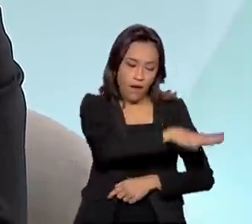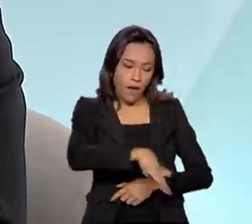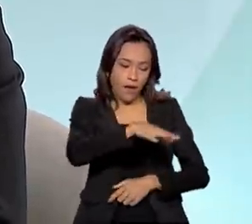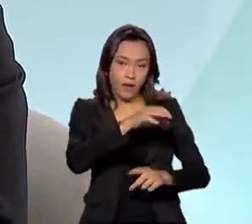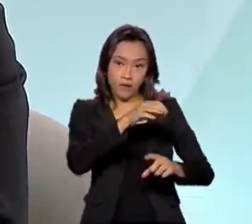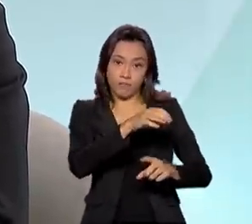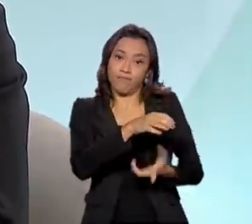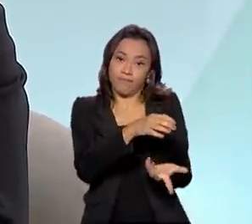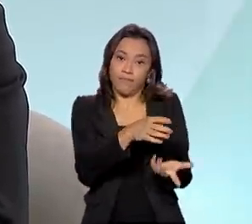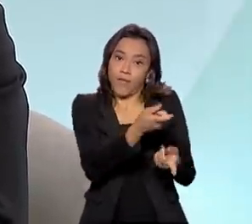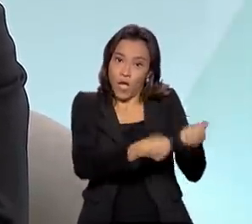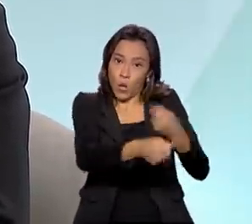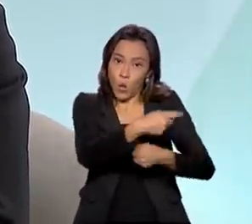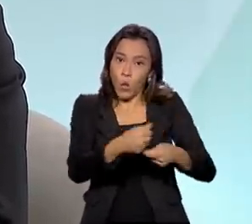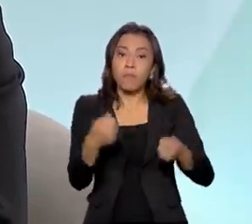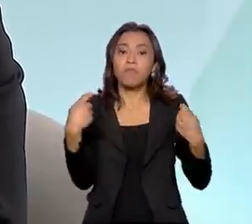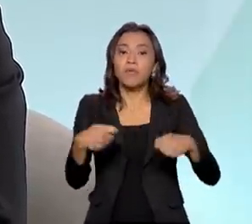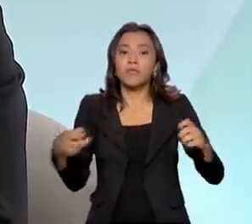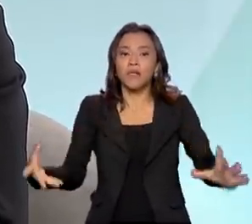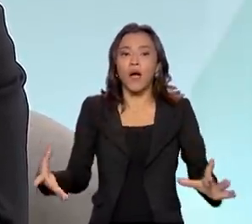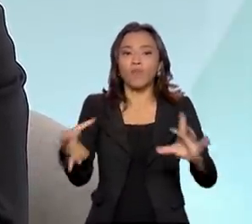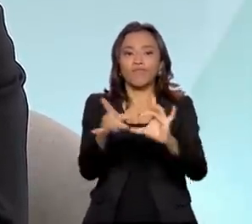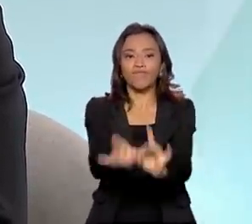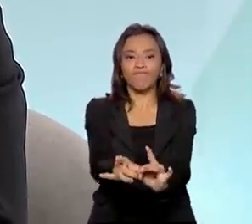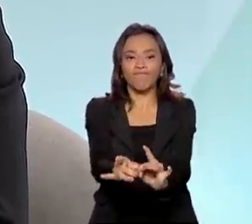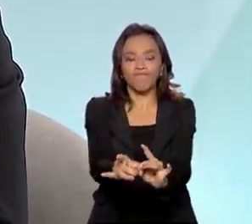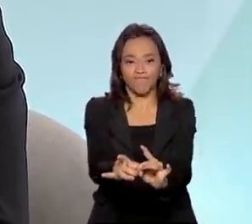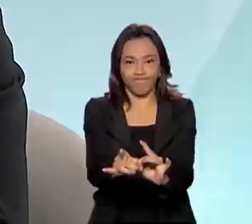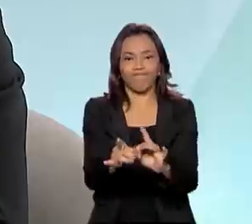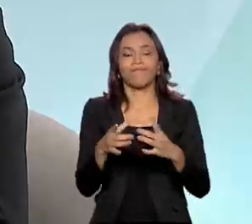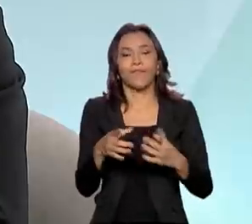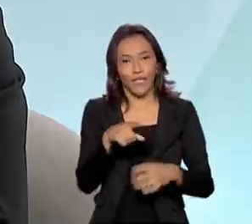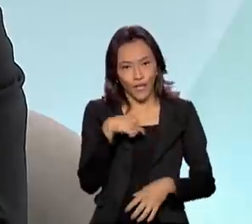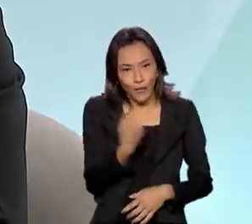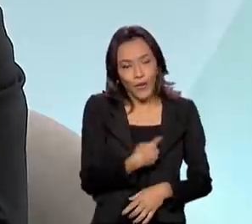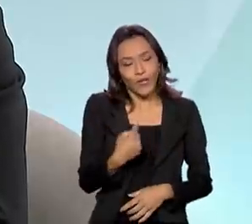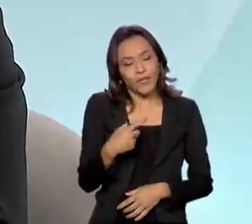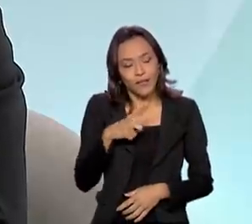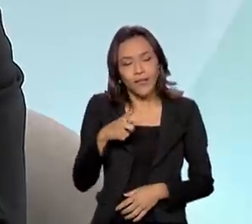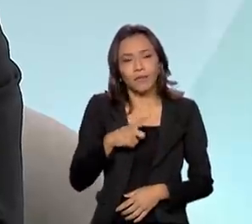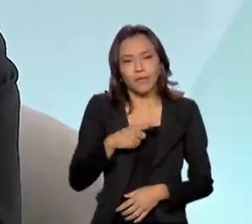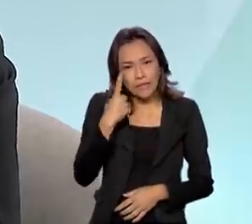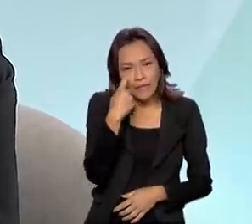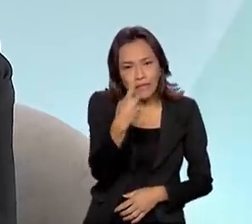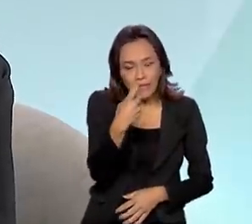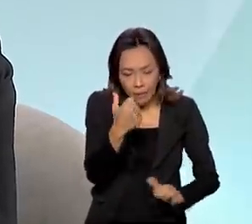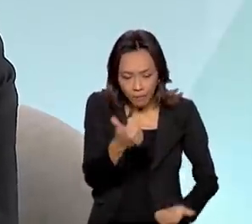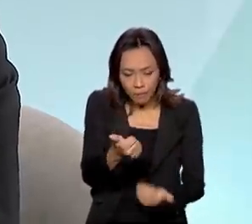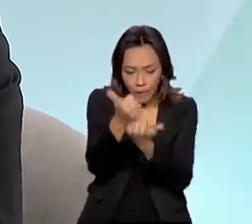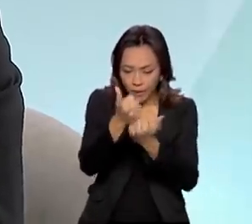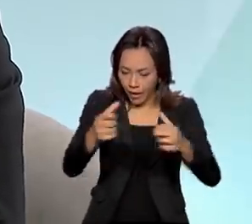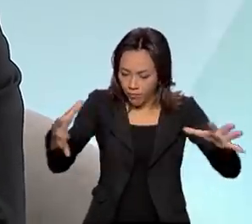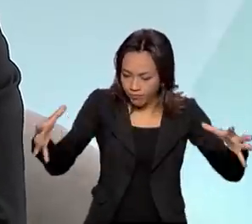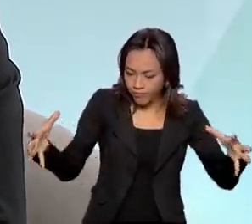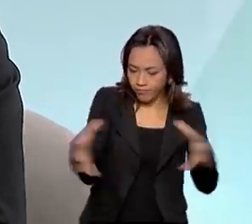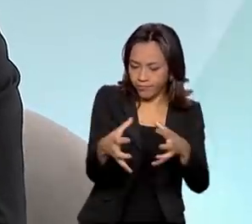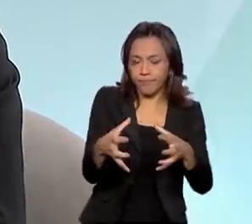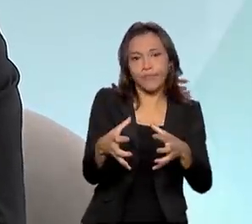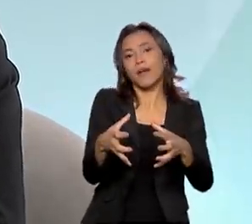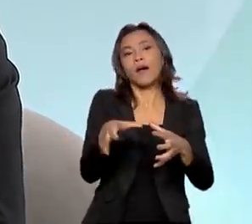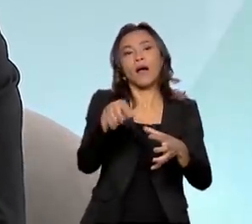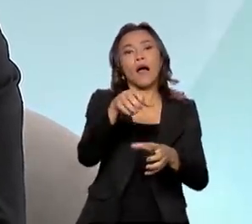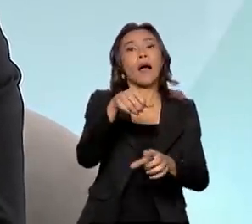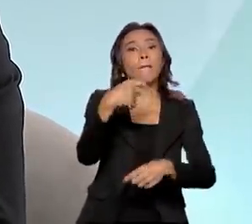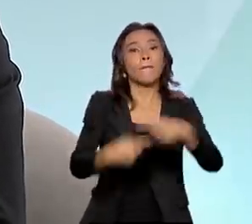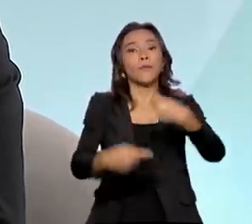mesma moeda. É natural, né? E nós temos todo o interesse de dar um maior suporte, fortalecer a política de assistência